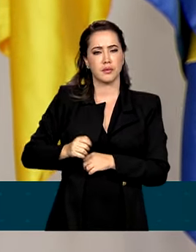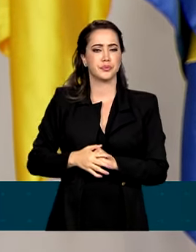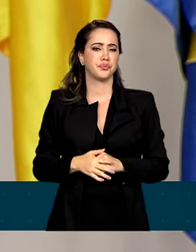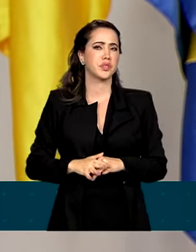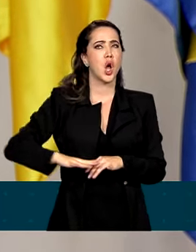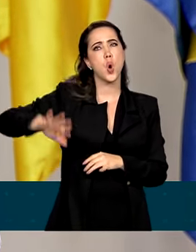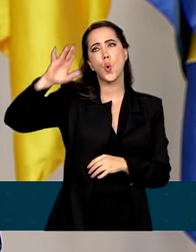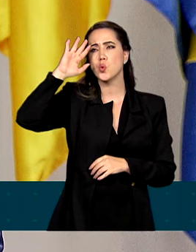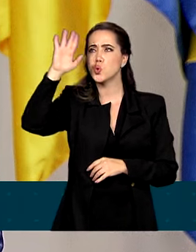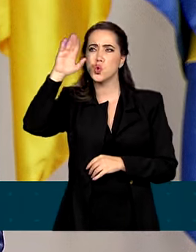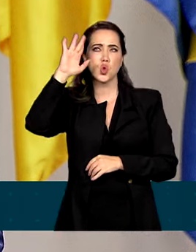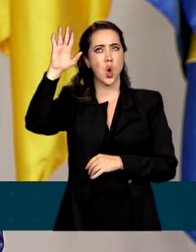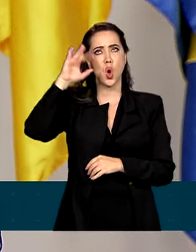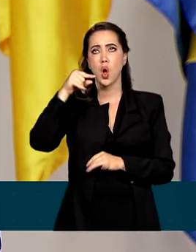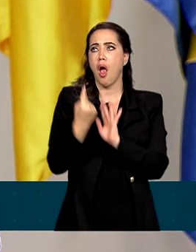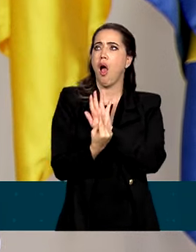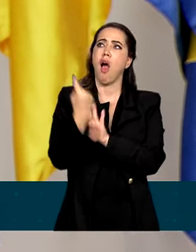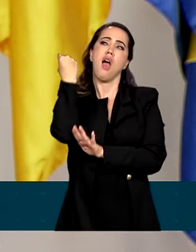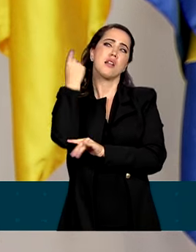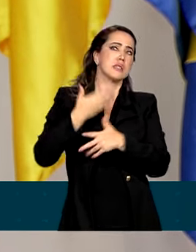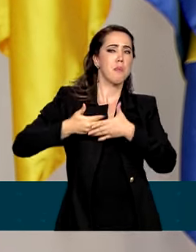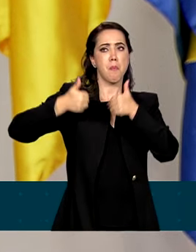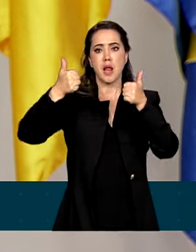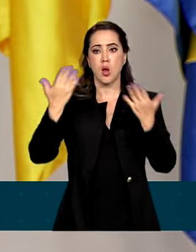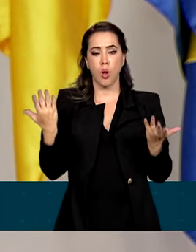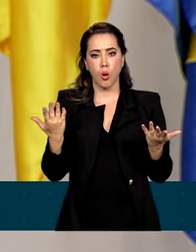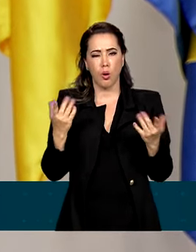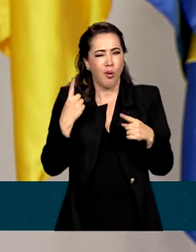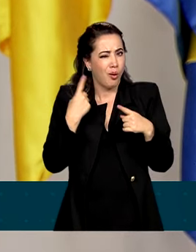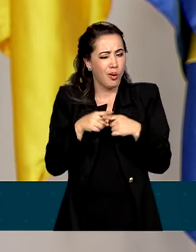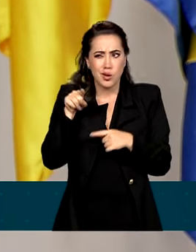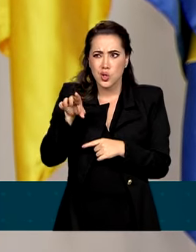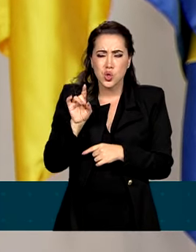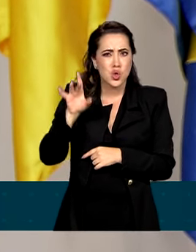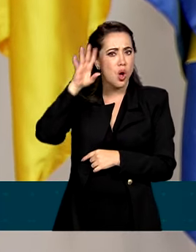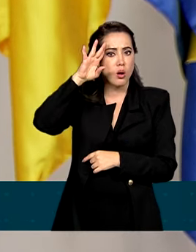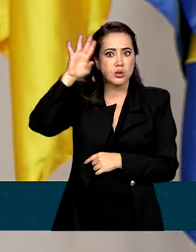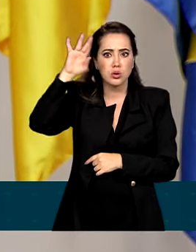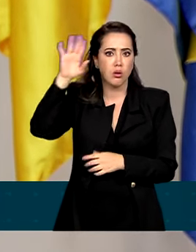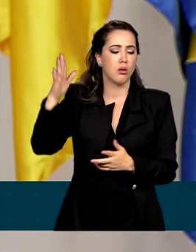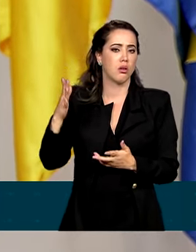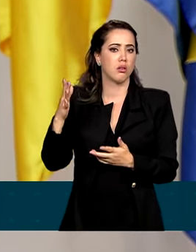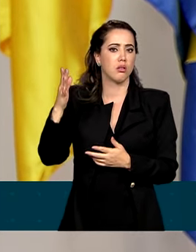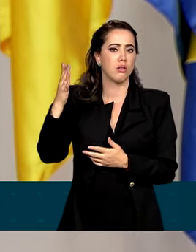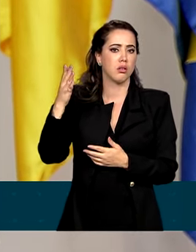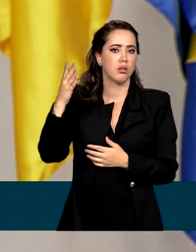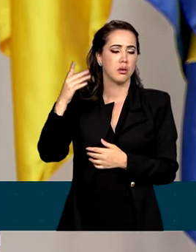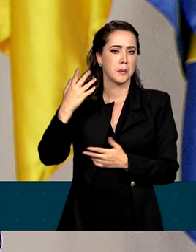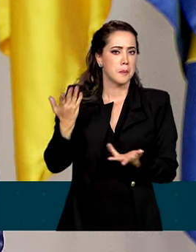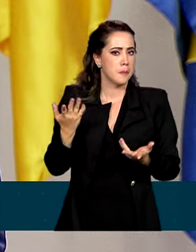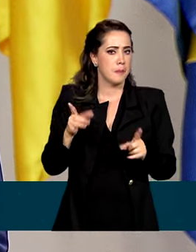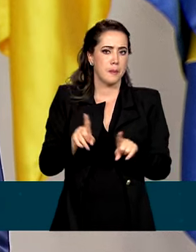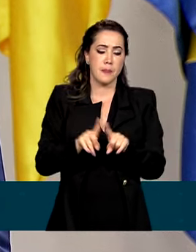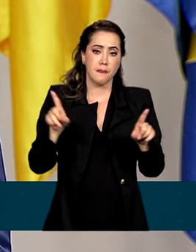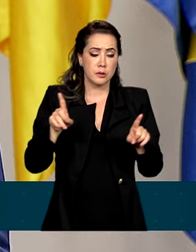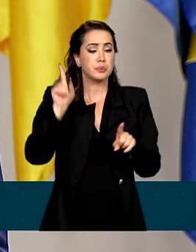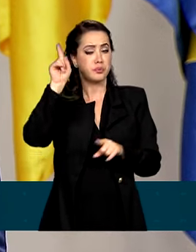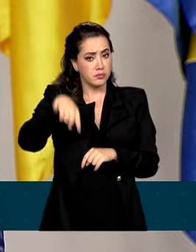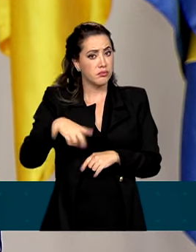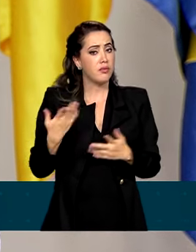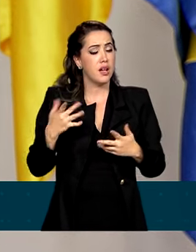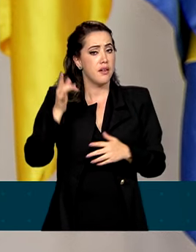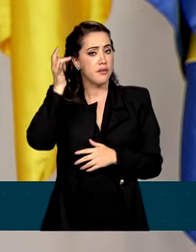que era melhor naquele período, afinal, não passam disso. Fantasias. São